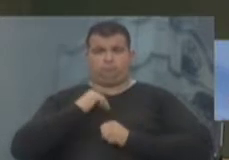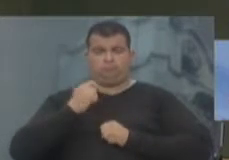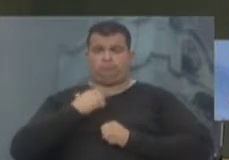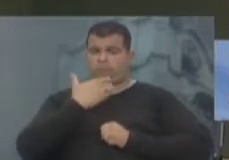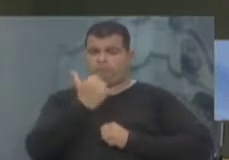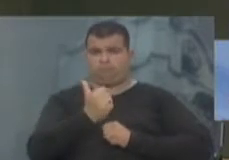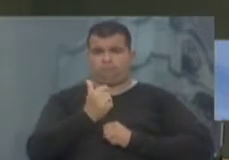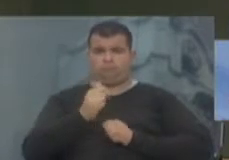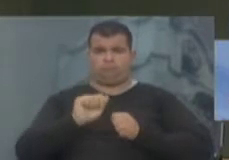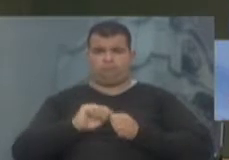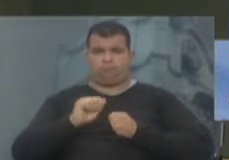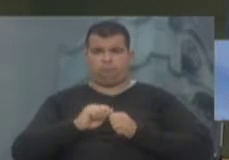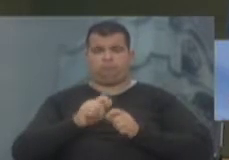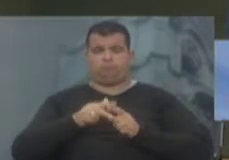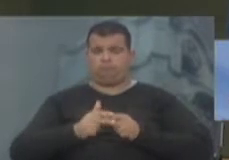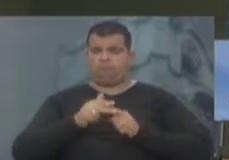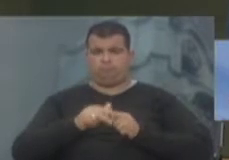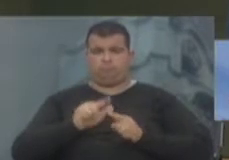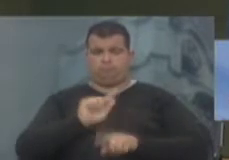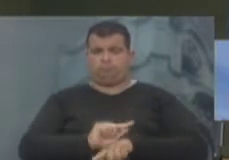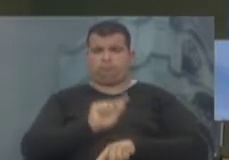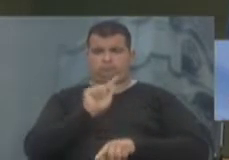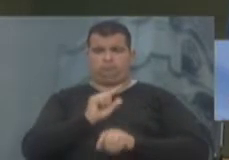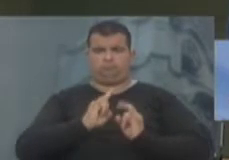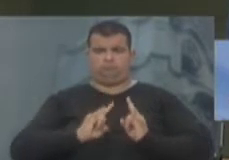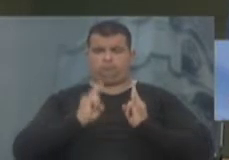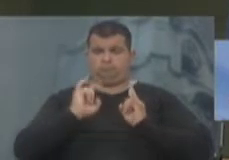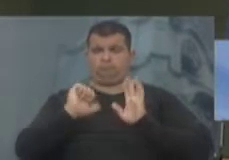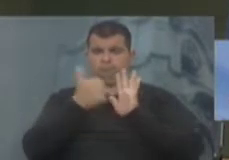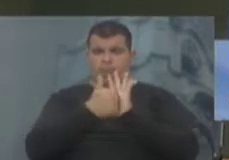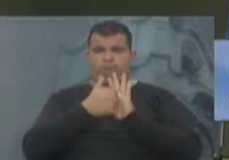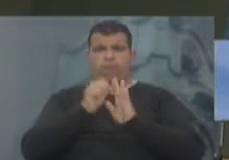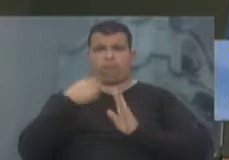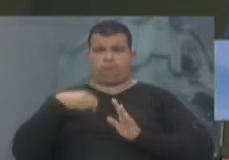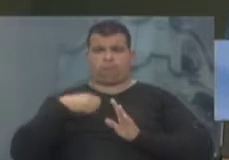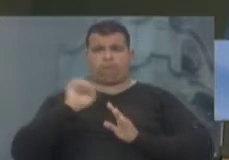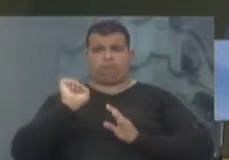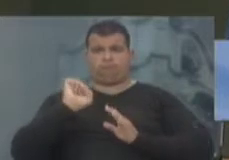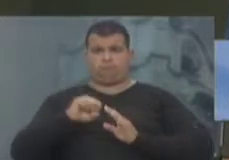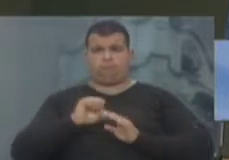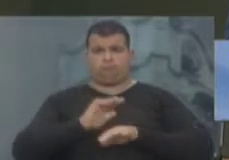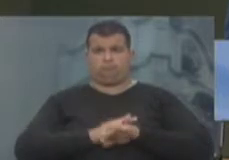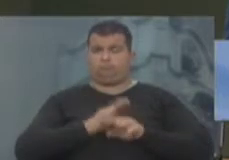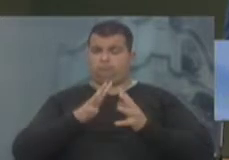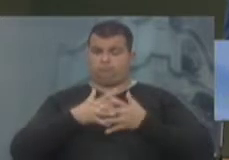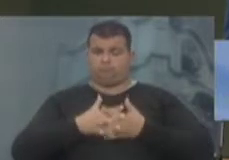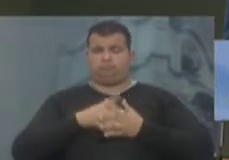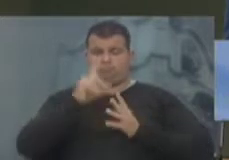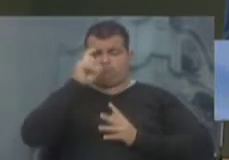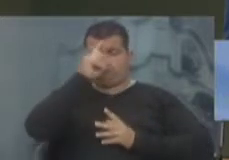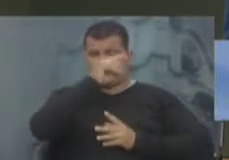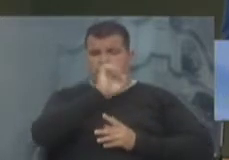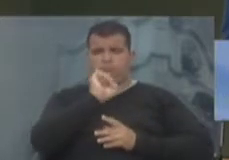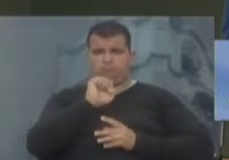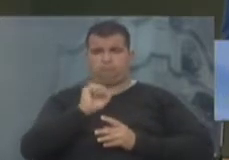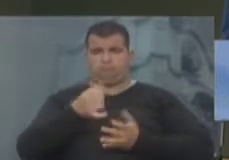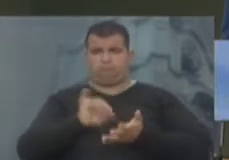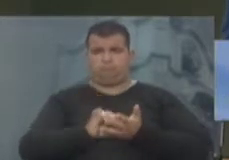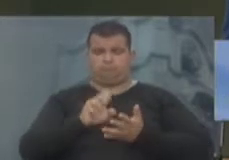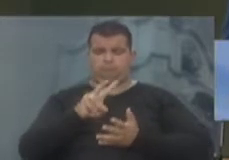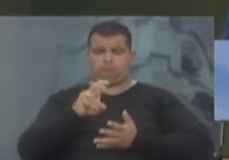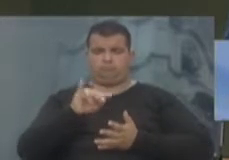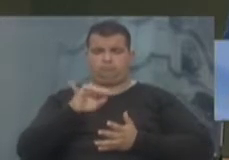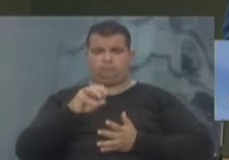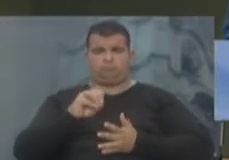fazer a reforma do gasômetro. Um prédio tombado e que exige, sim, muito mais complexidade, inclusive, do que o centro de eventos.